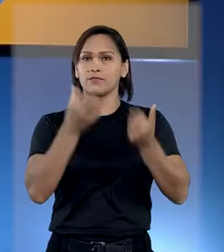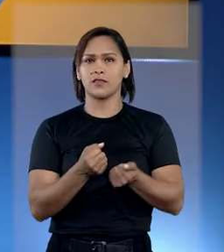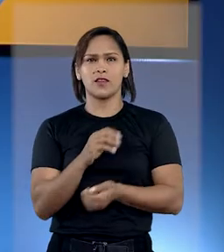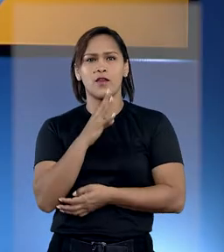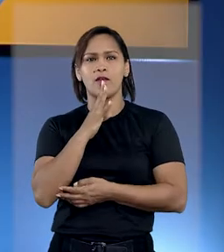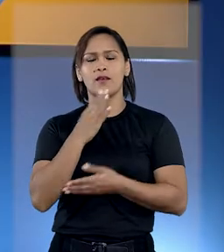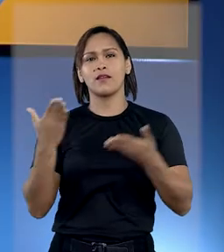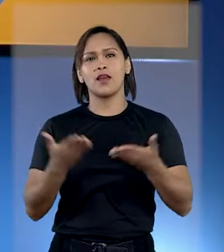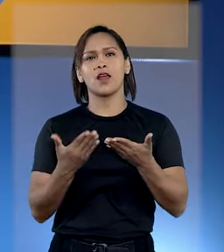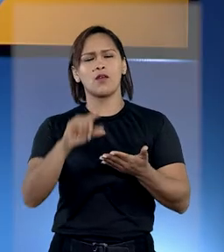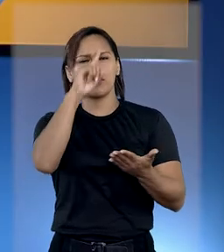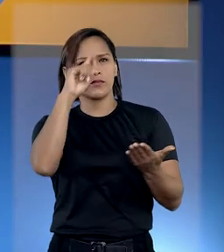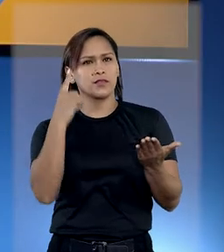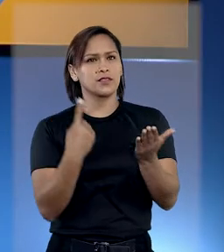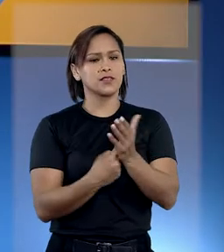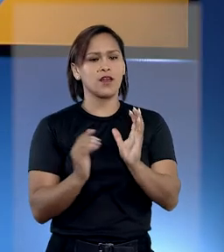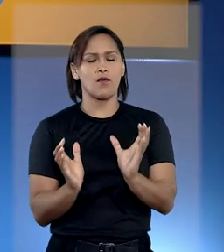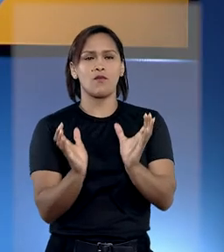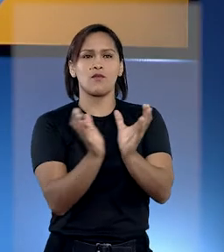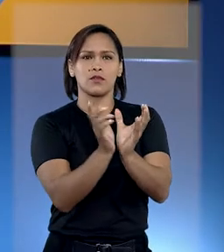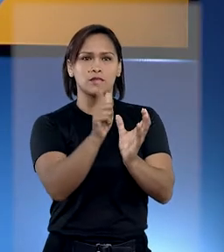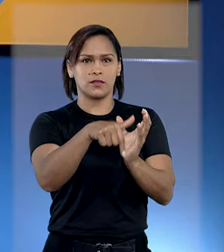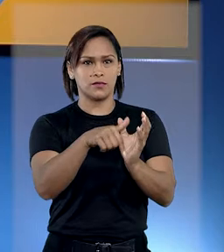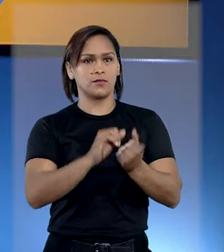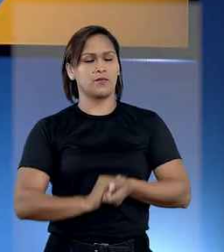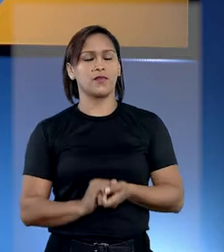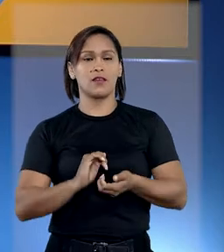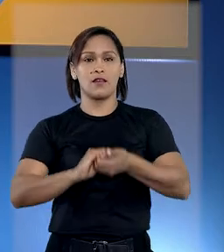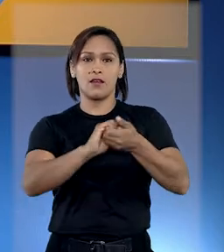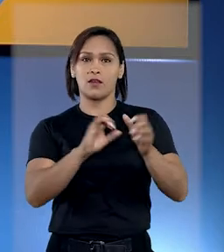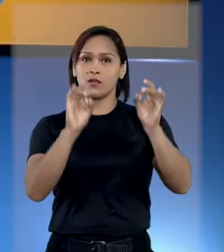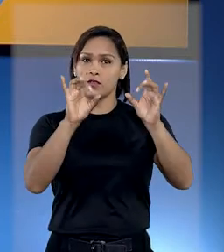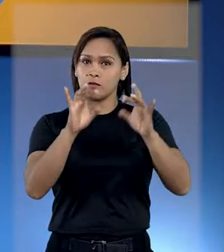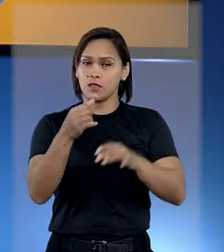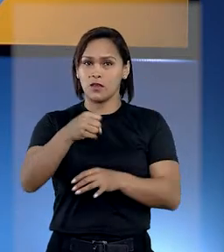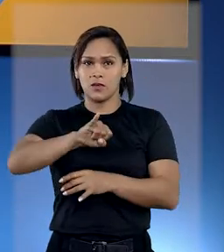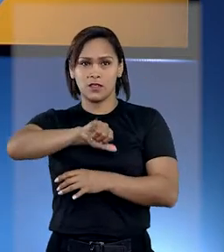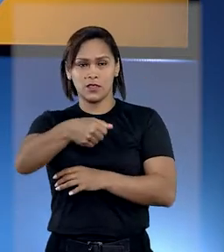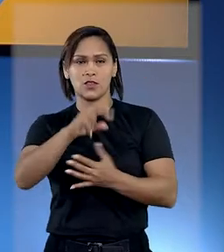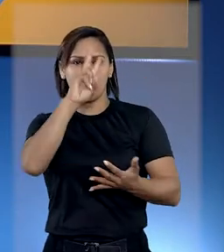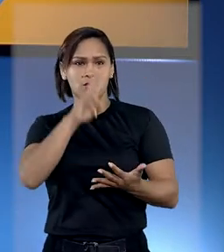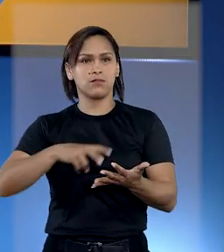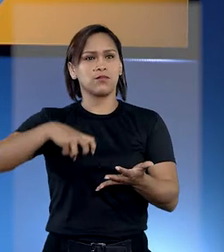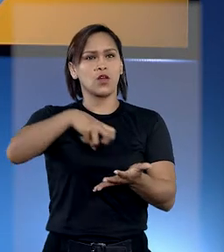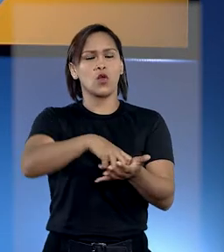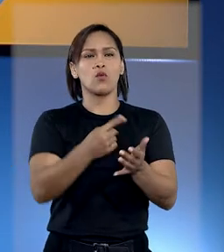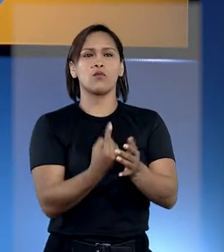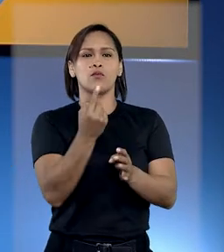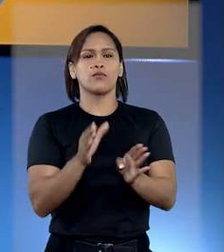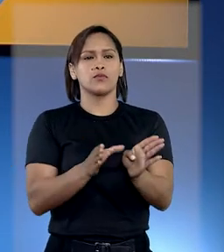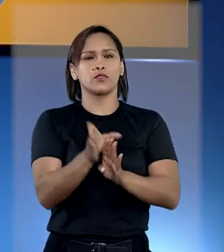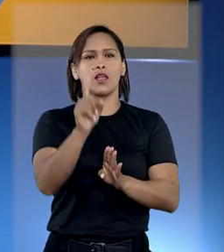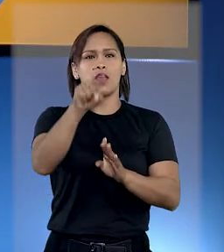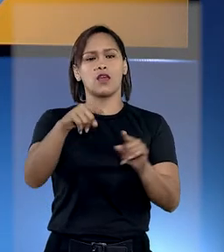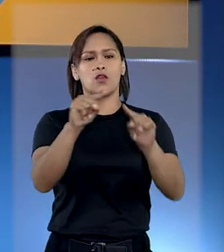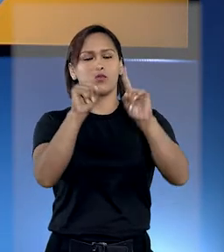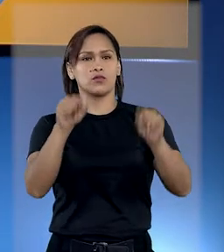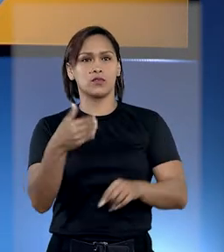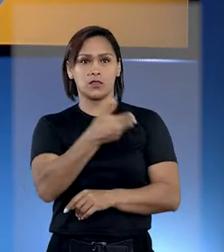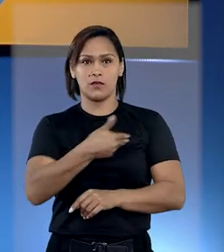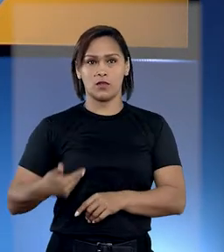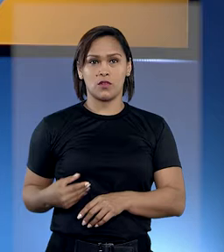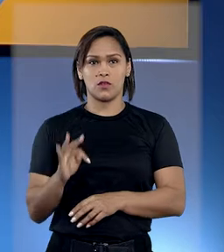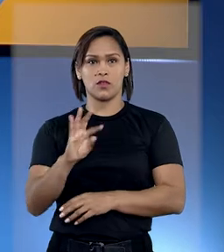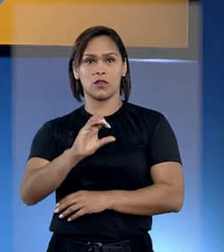Vamos conhecer agora as decisões colegiadas. A Corte Especial do Tribunal condenou um conselheiro e um